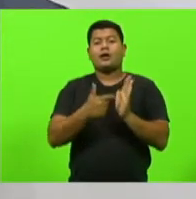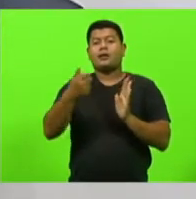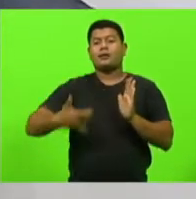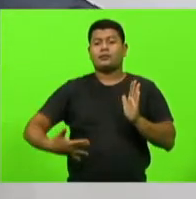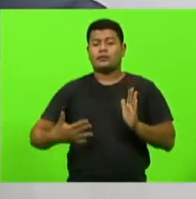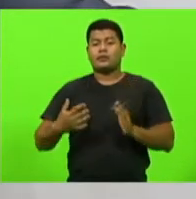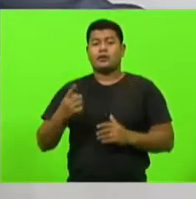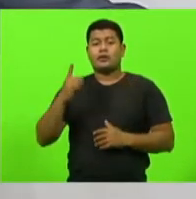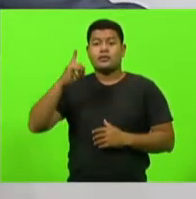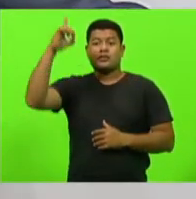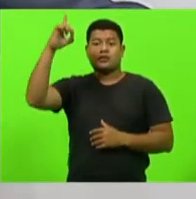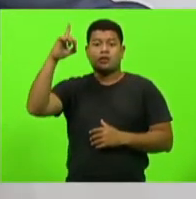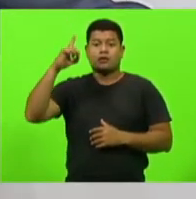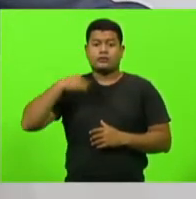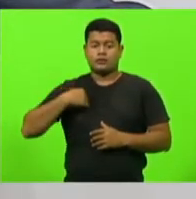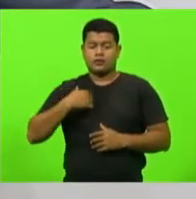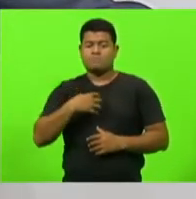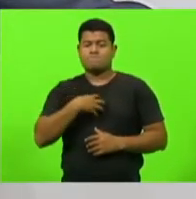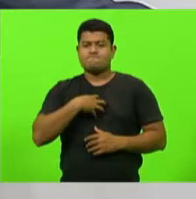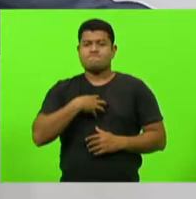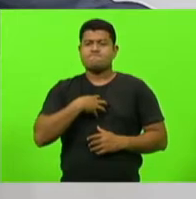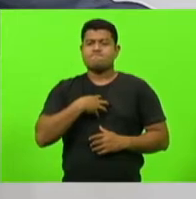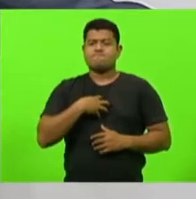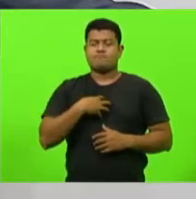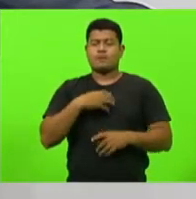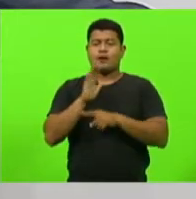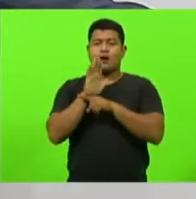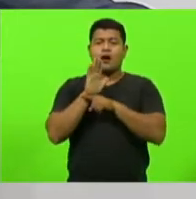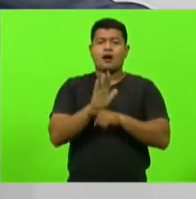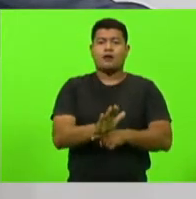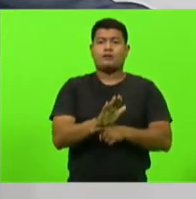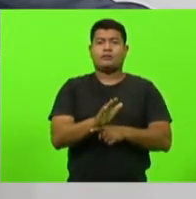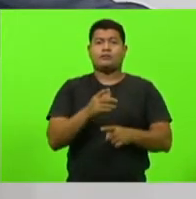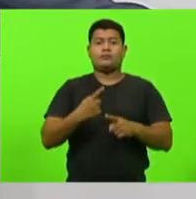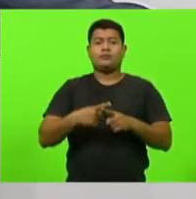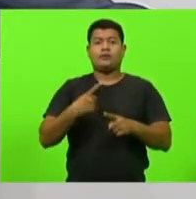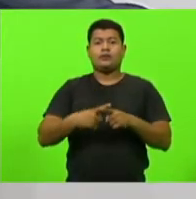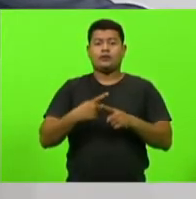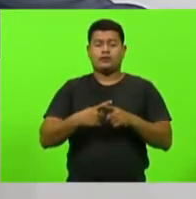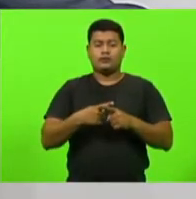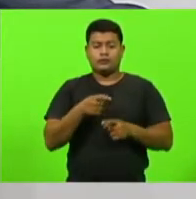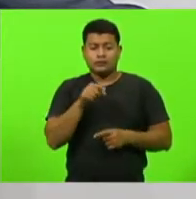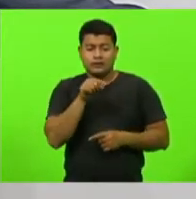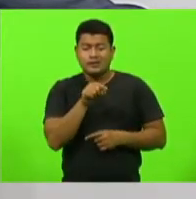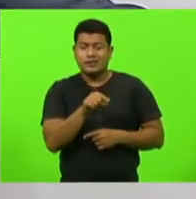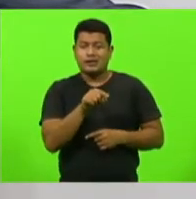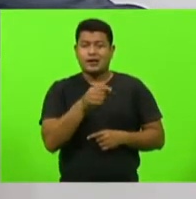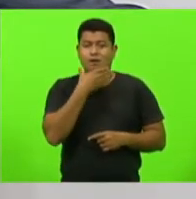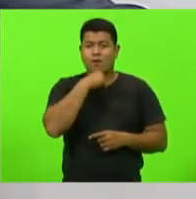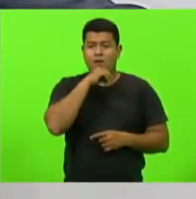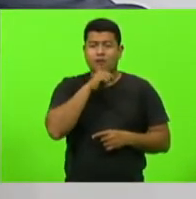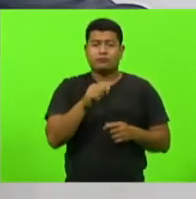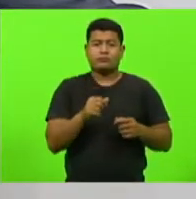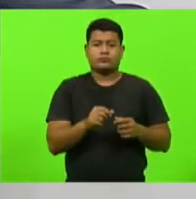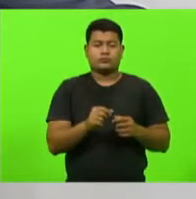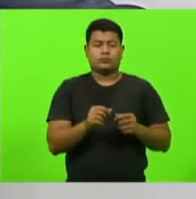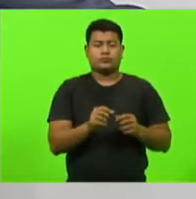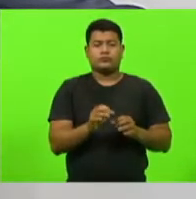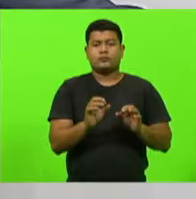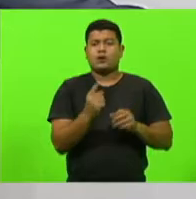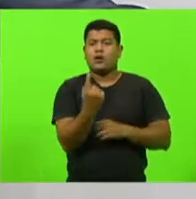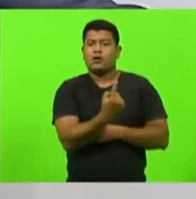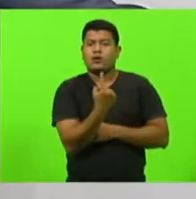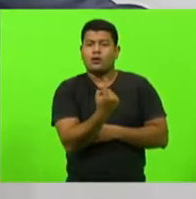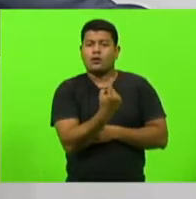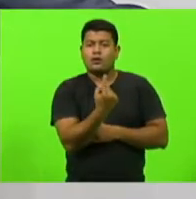da alma do homem por ele estar sozinho e lhe deu um presente. Não era uma empregada, não era